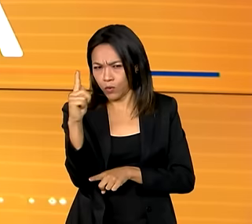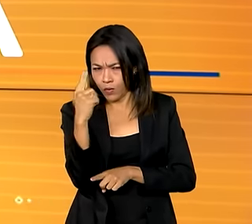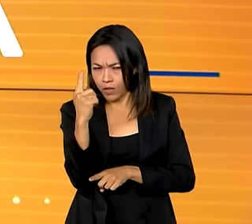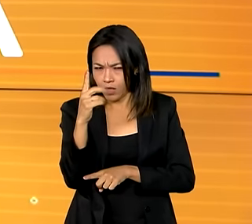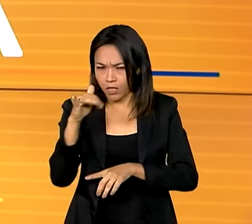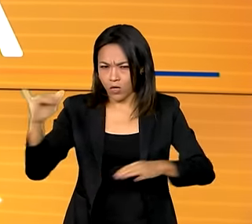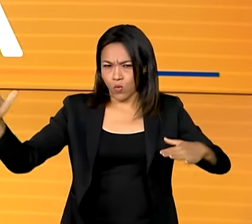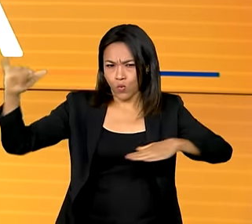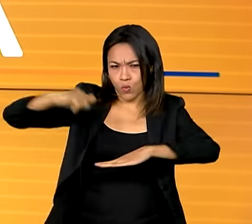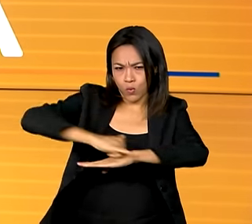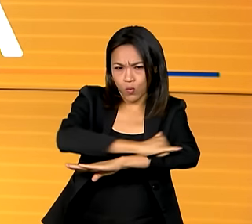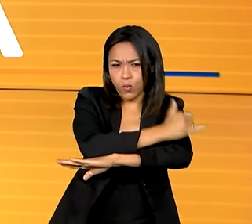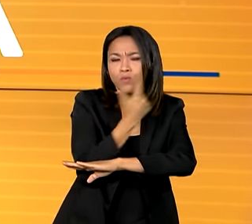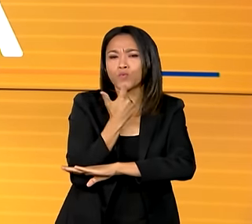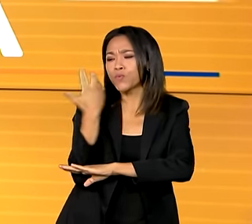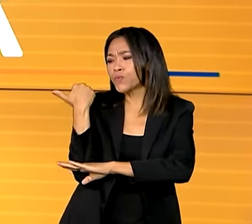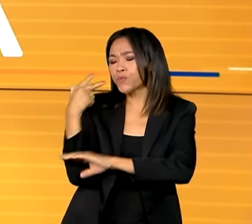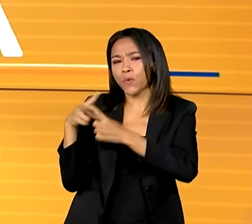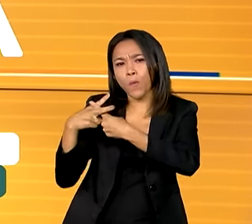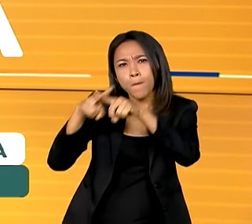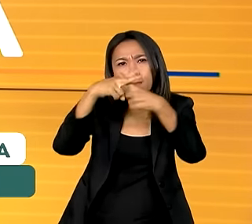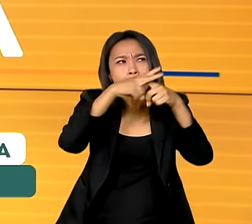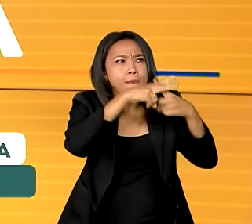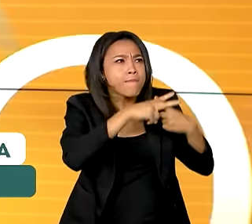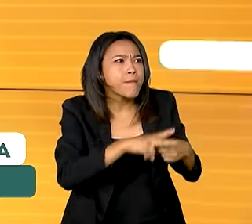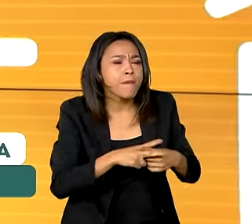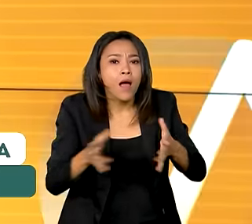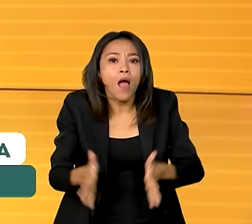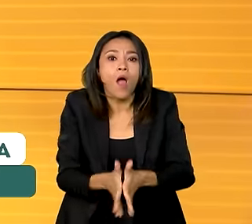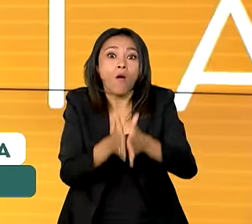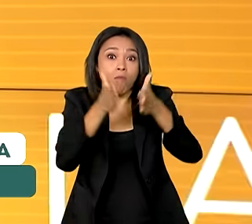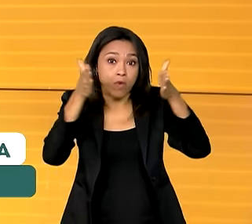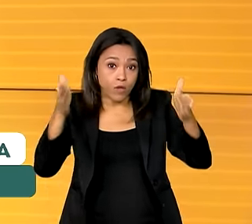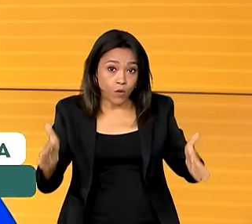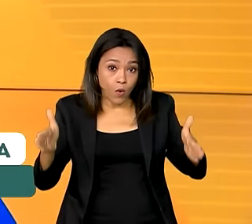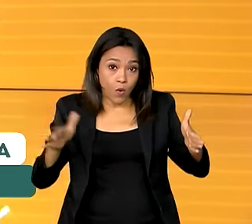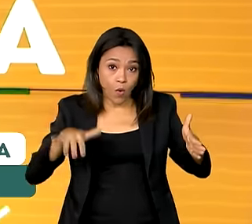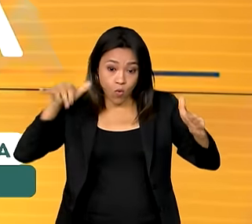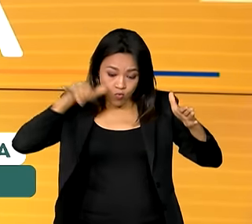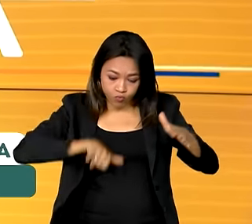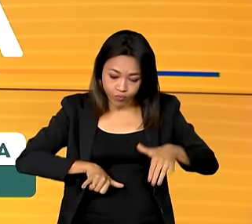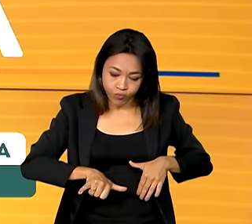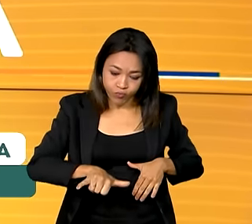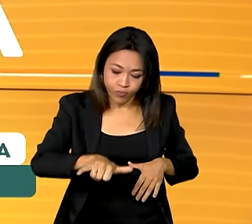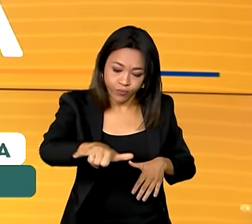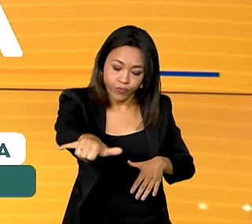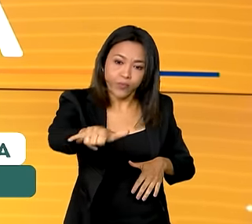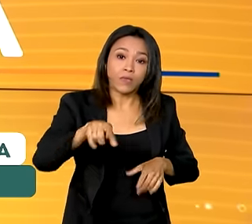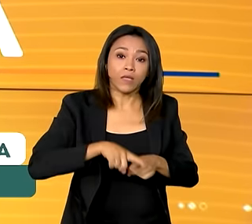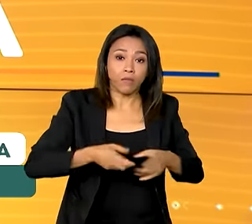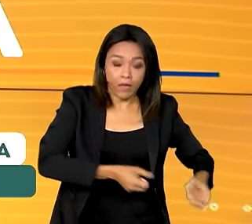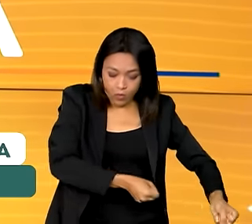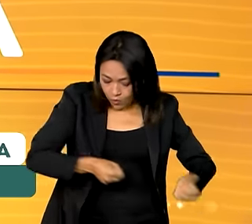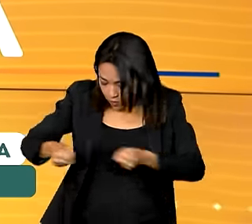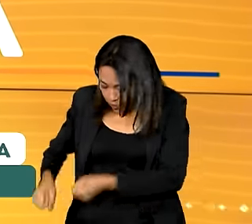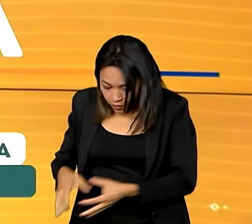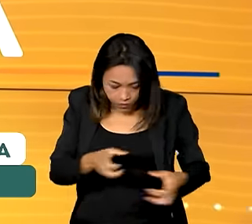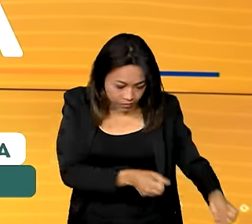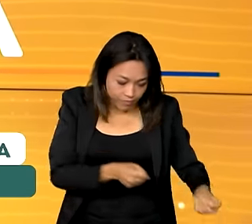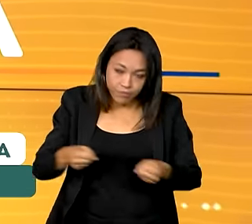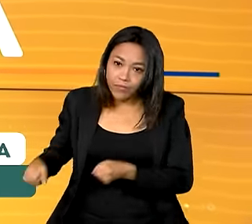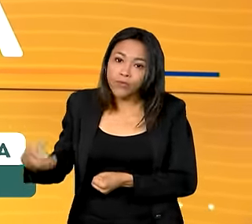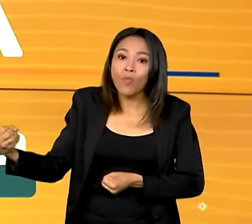que passou por obras recentes. Foram feitas a ampliação do terminal de passageiros, a instalação de esteiras de bagagem no desembarque